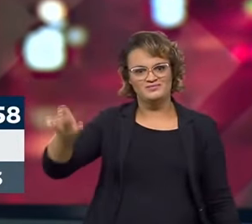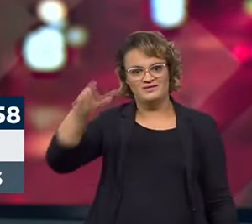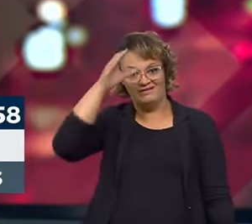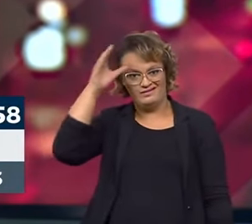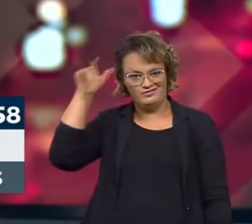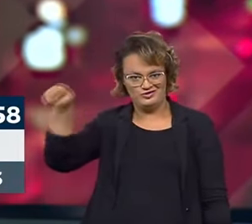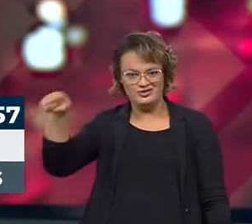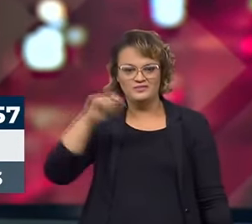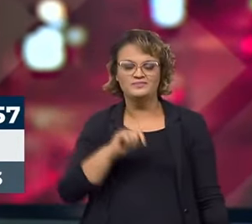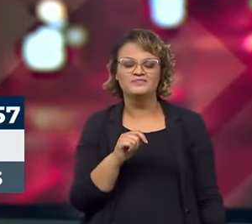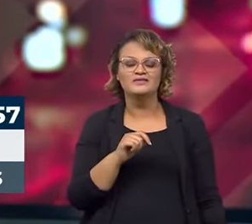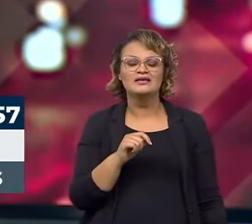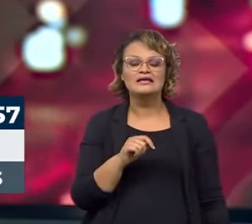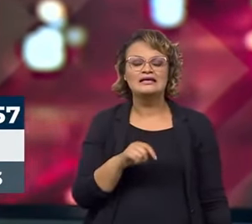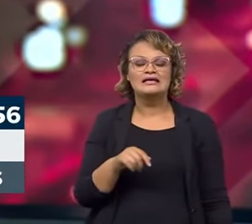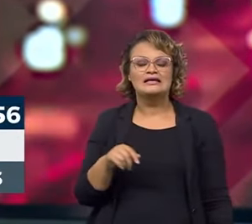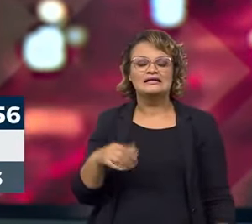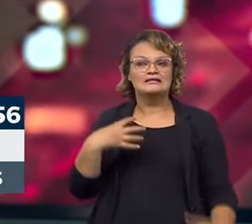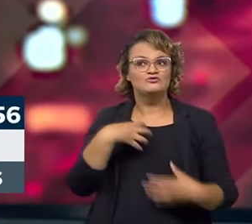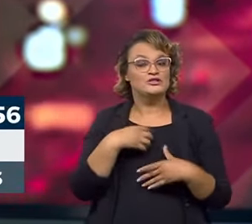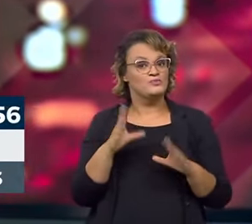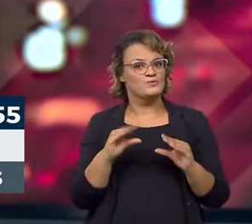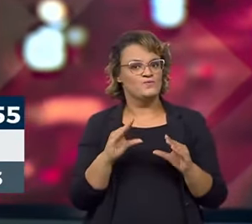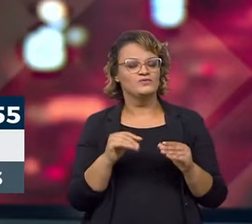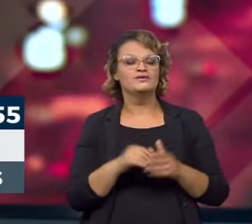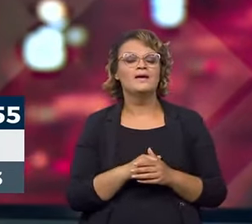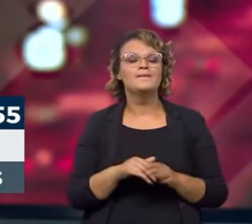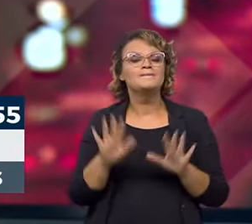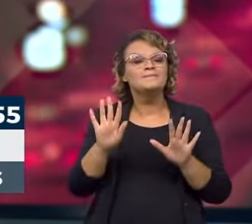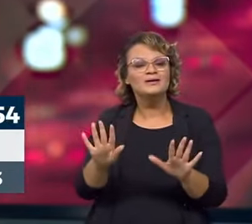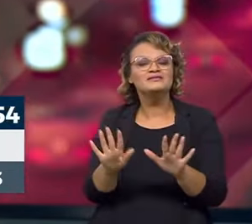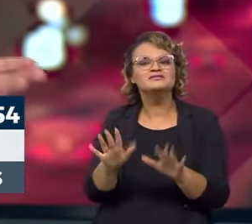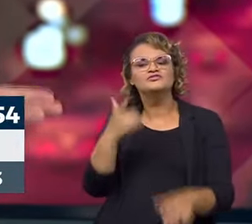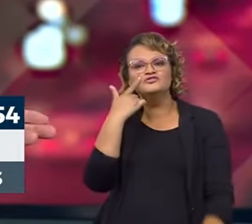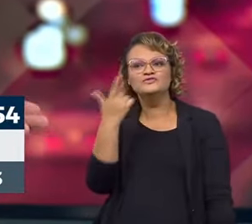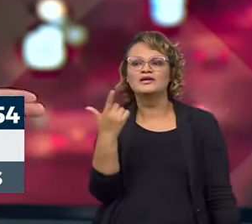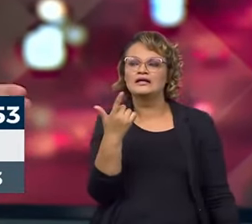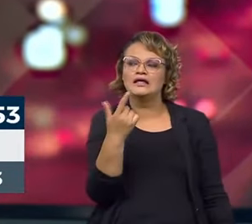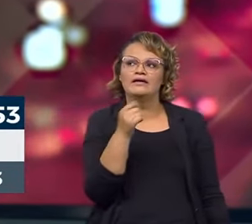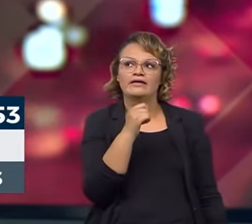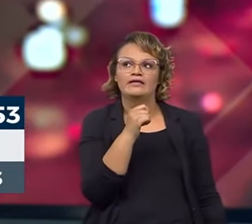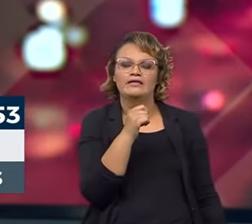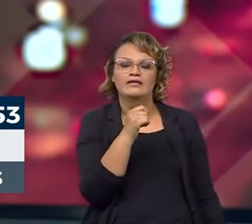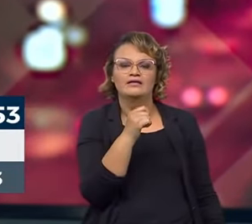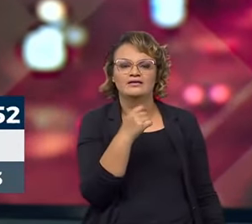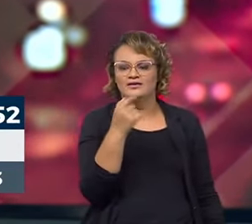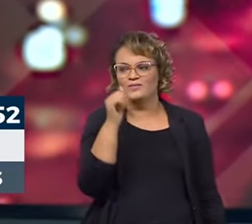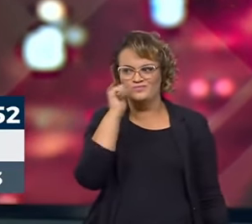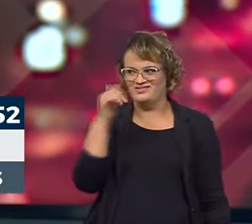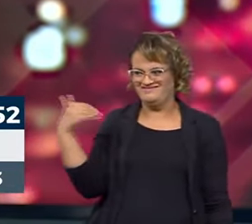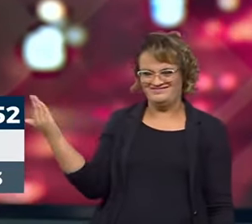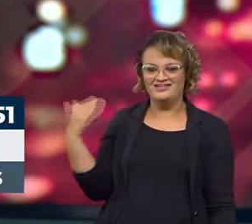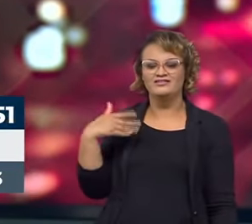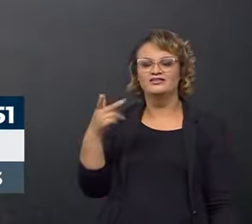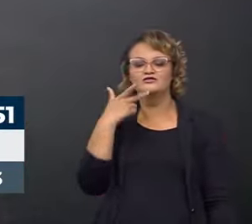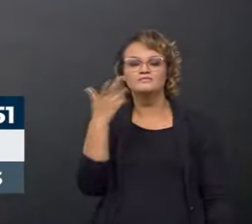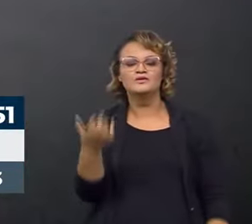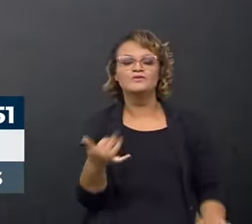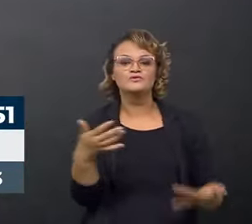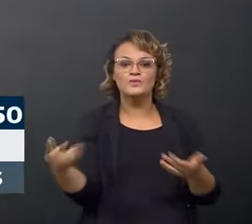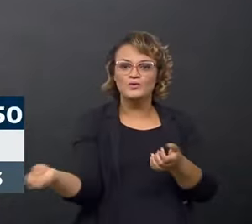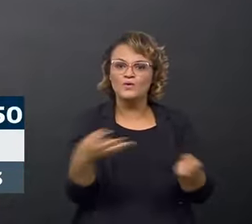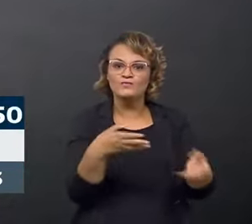inovação, ela traz para o consumidor um conforto. Mas também a gente está vendo, a exemplo do que a minha colega Márcia falou, dessa